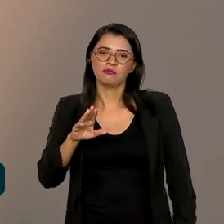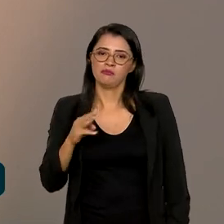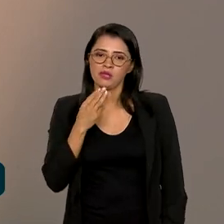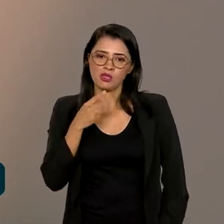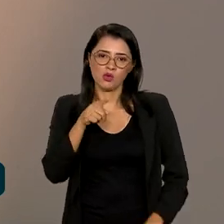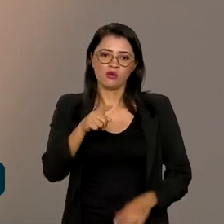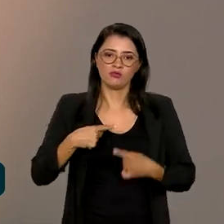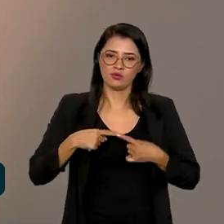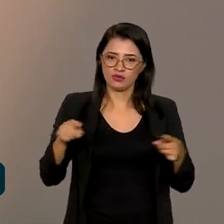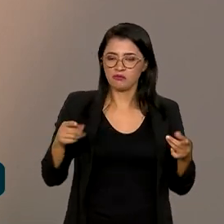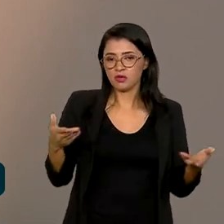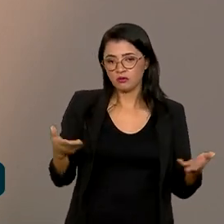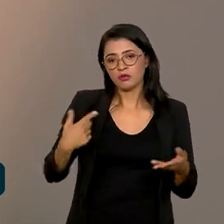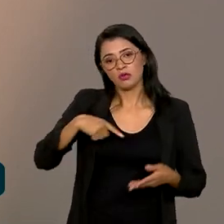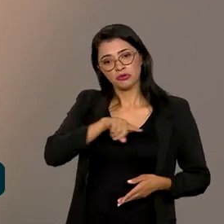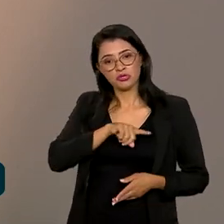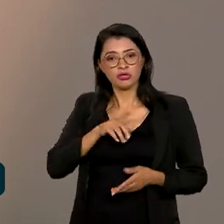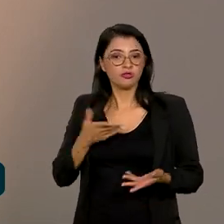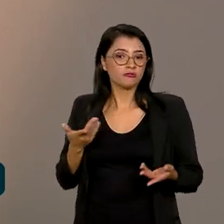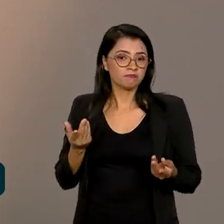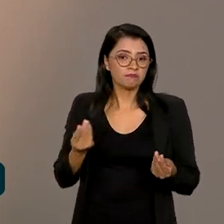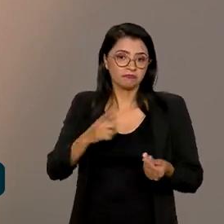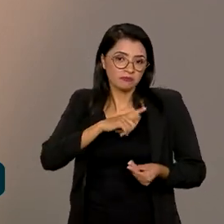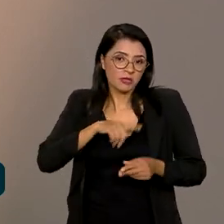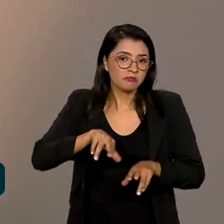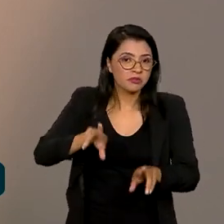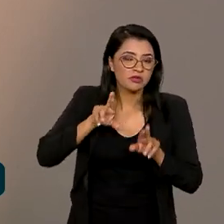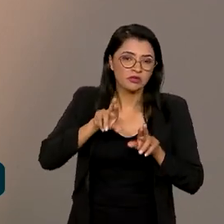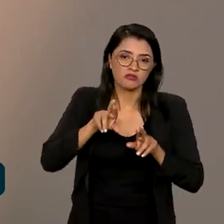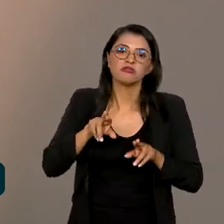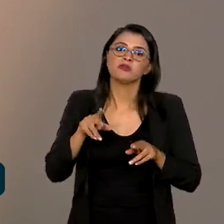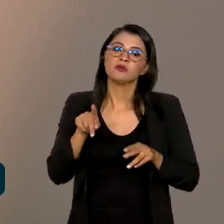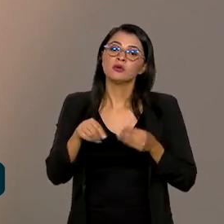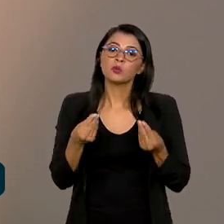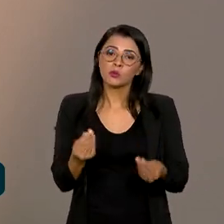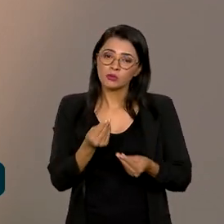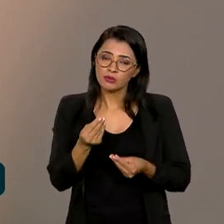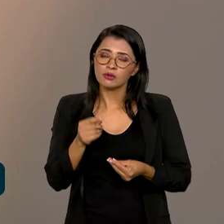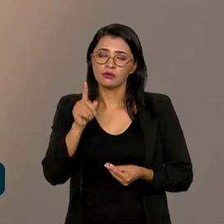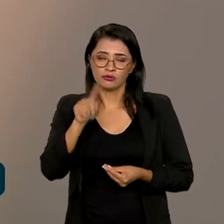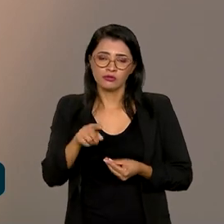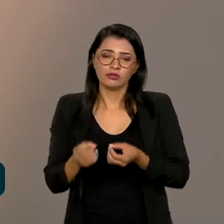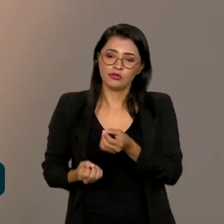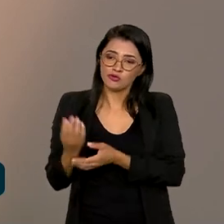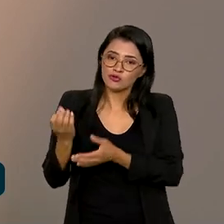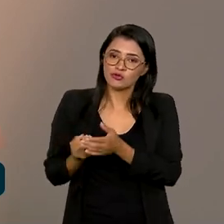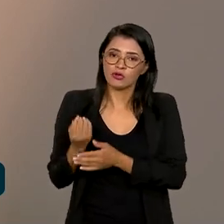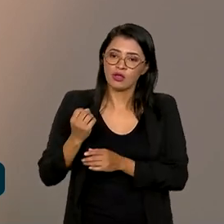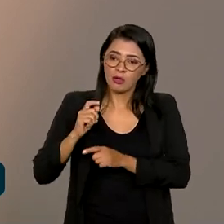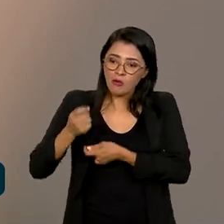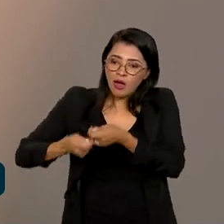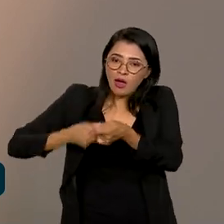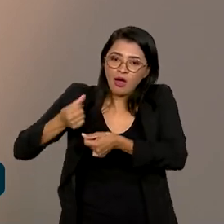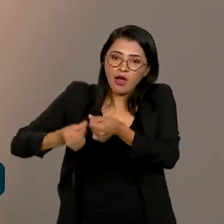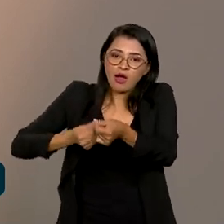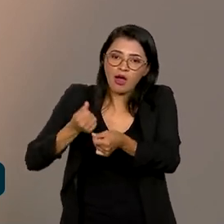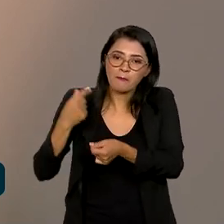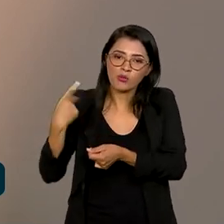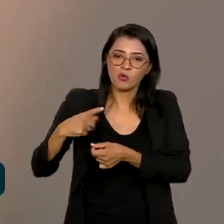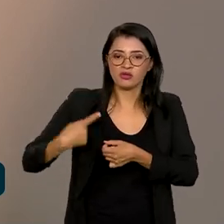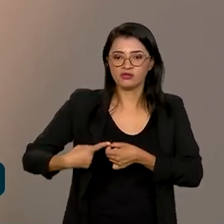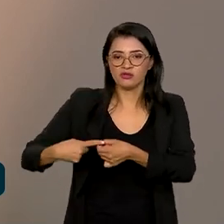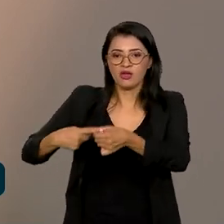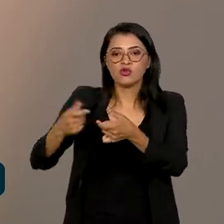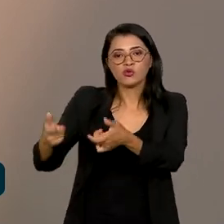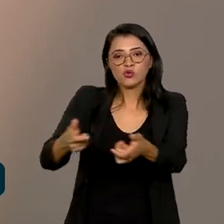lançamento. E nós estamos aí com uma expectativa muito forte de gerar a economia das cidades, a economia